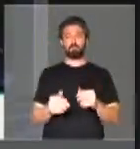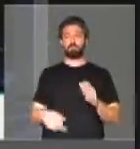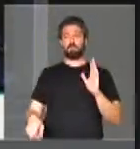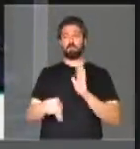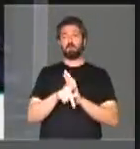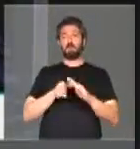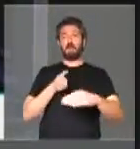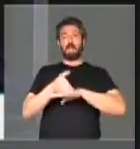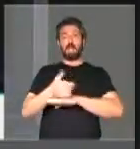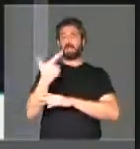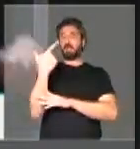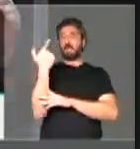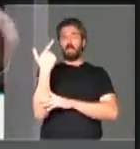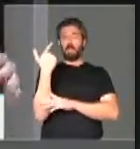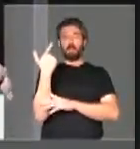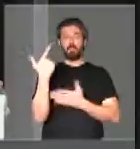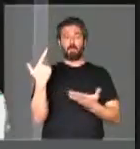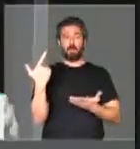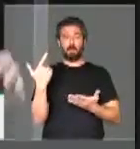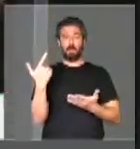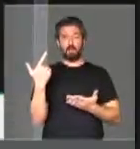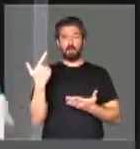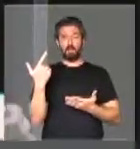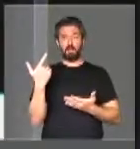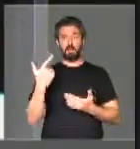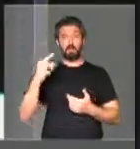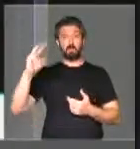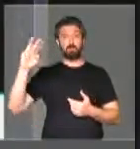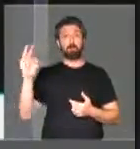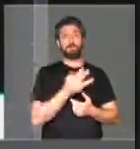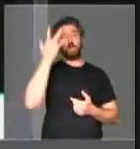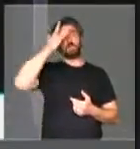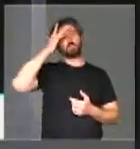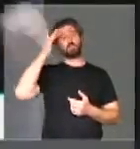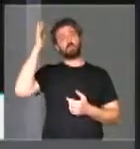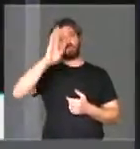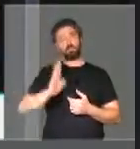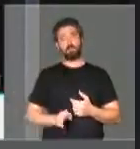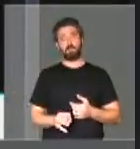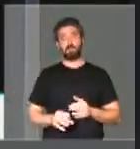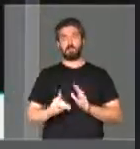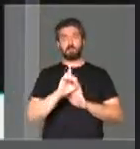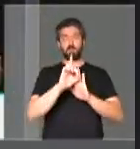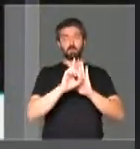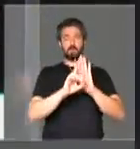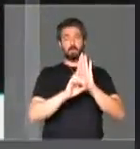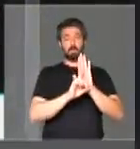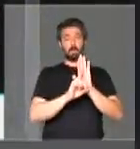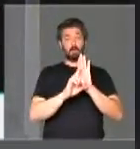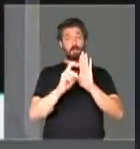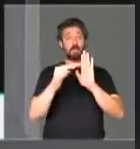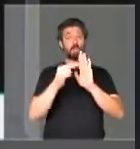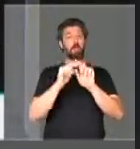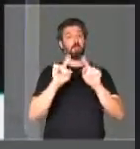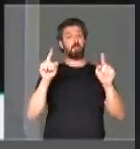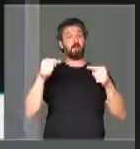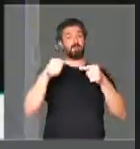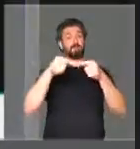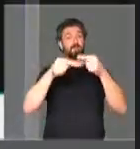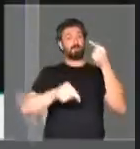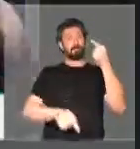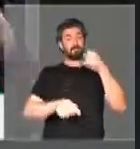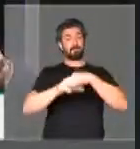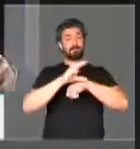portas do acesso a armas para milhões de brasileiros. Um decreto inconstitucional,